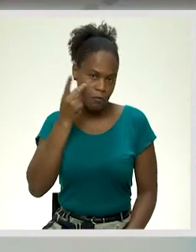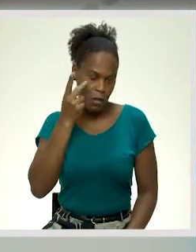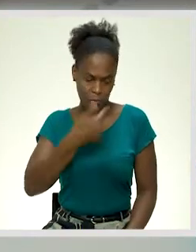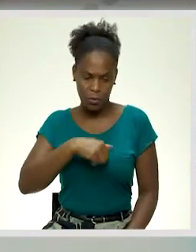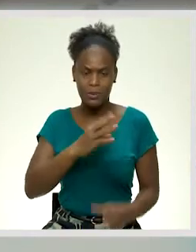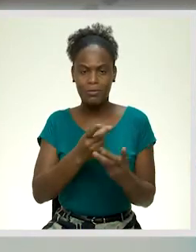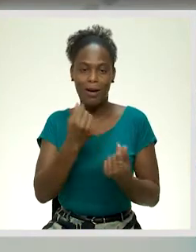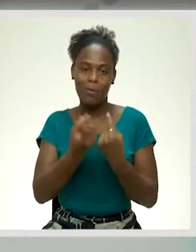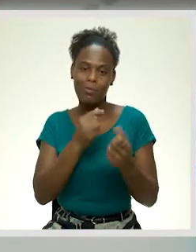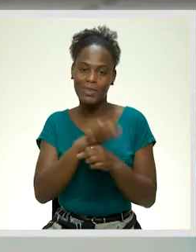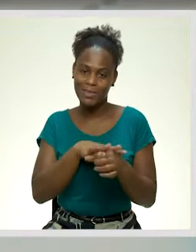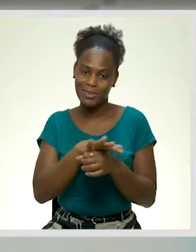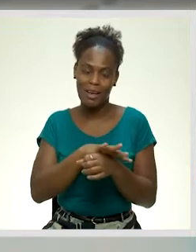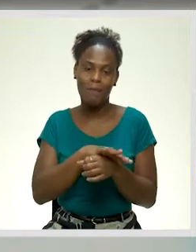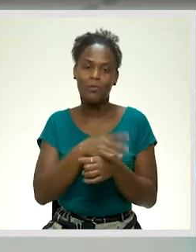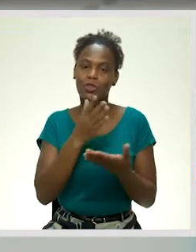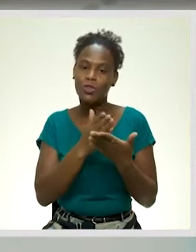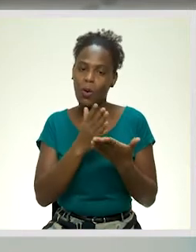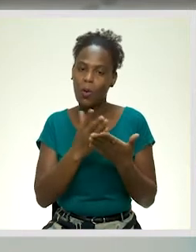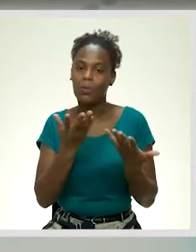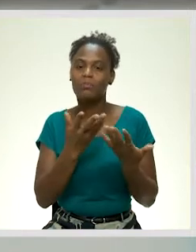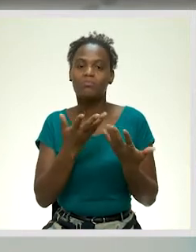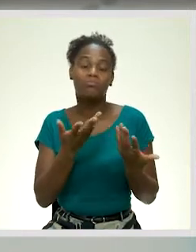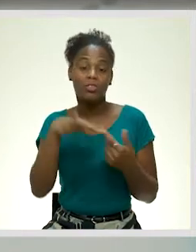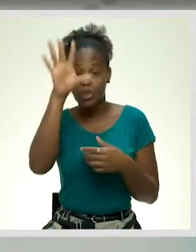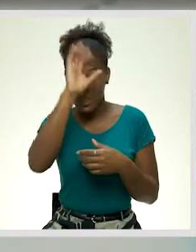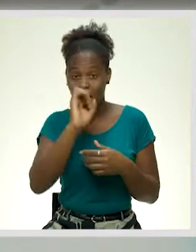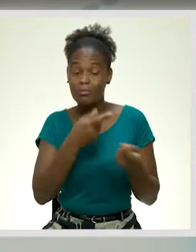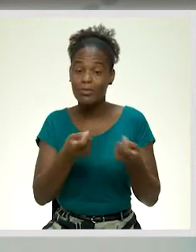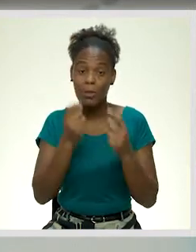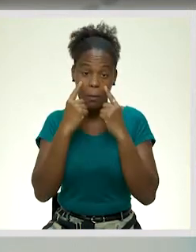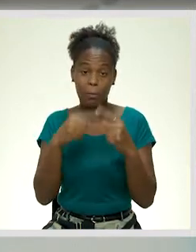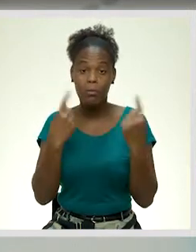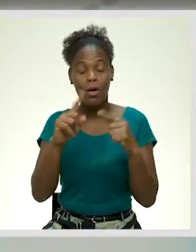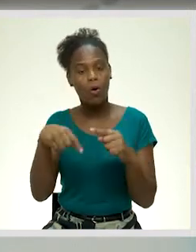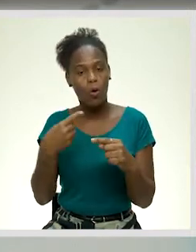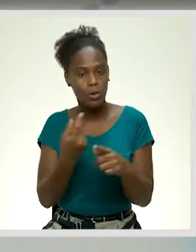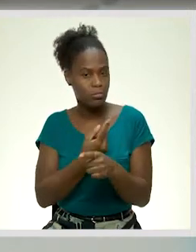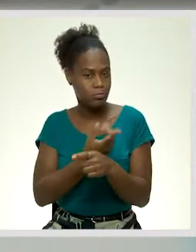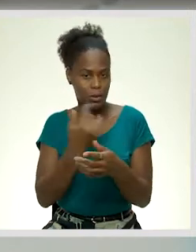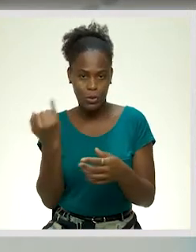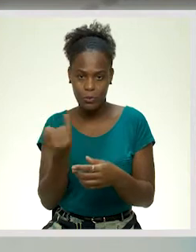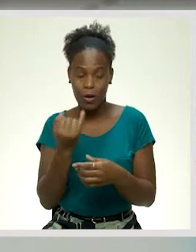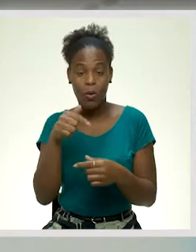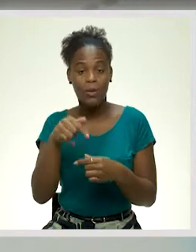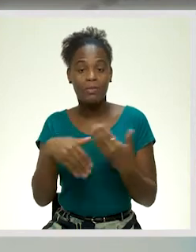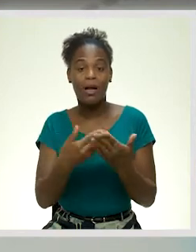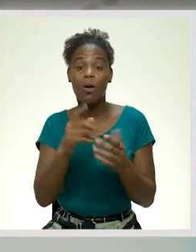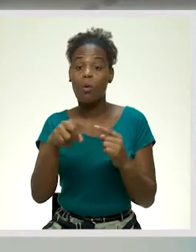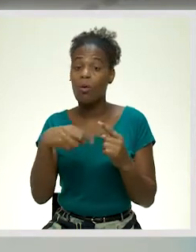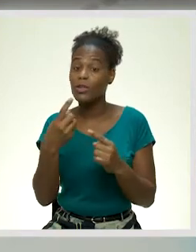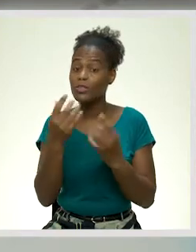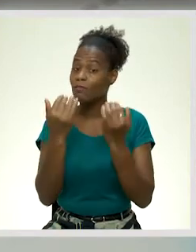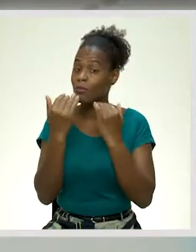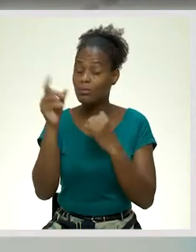situações com a escola, com o Estado, com administração pública, entre outras. Mas hoje vamos dar outras ferramentas importantes